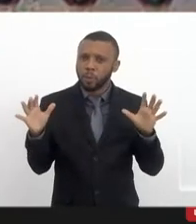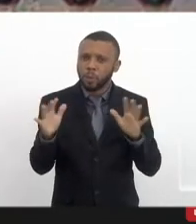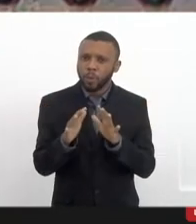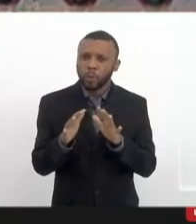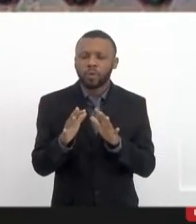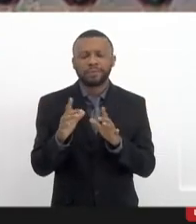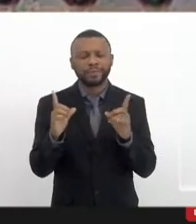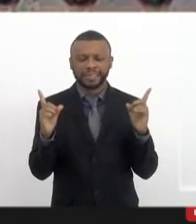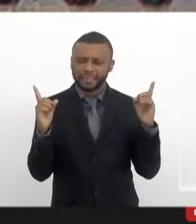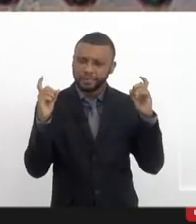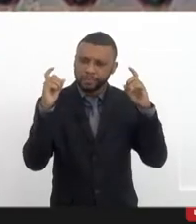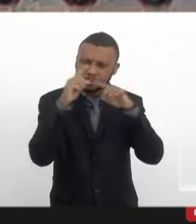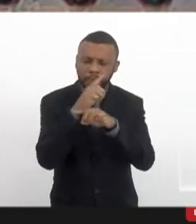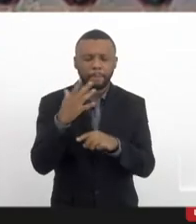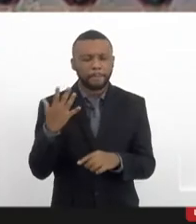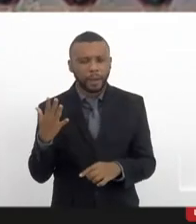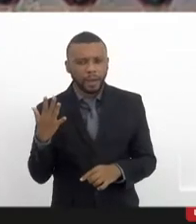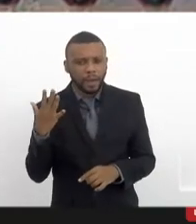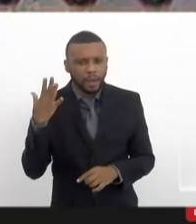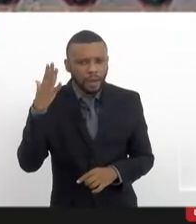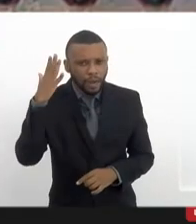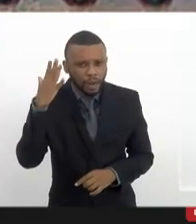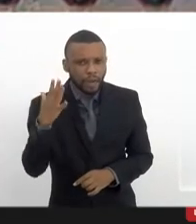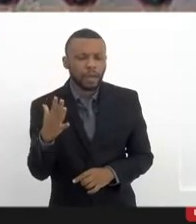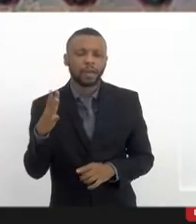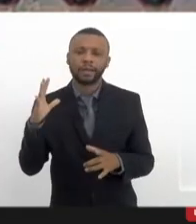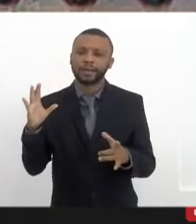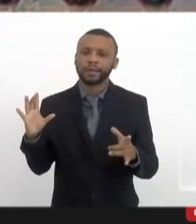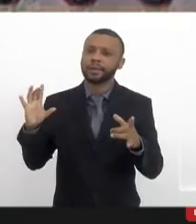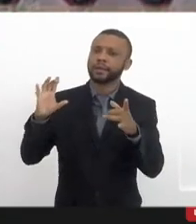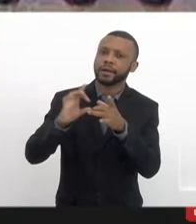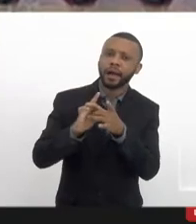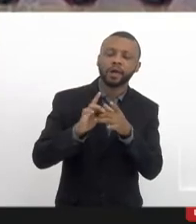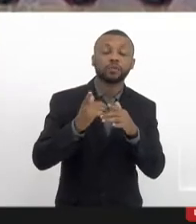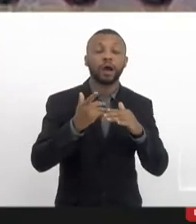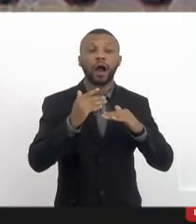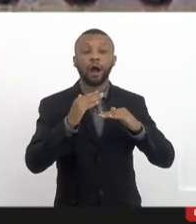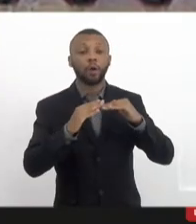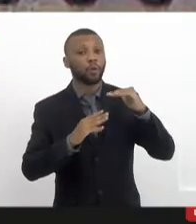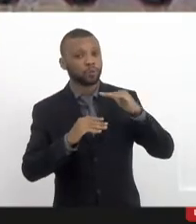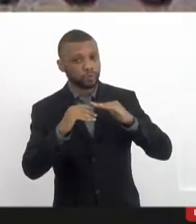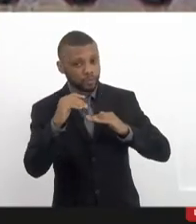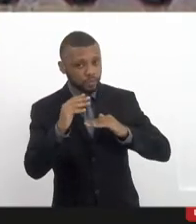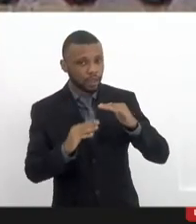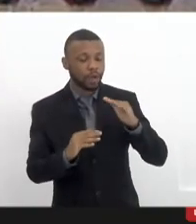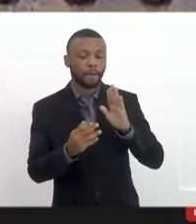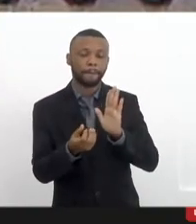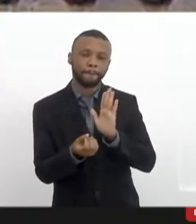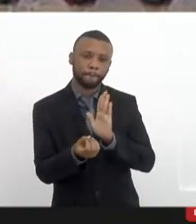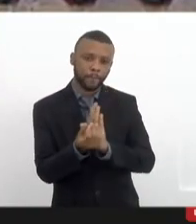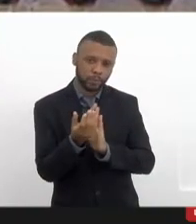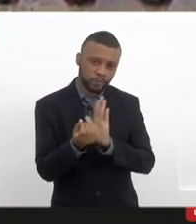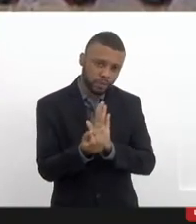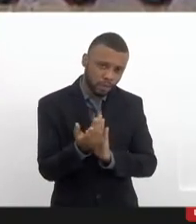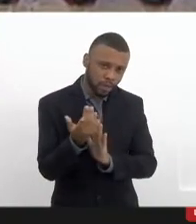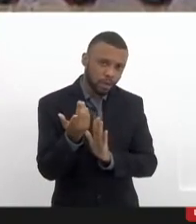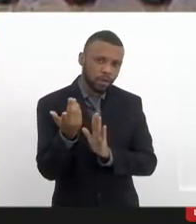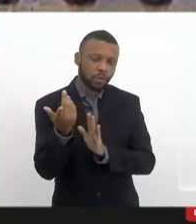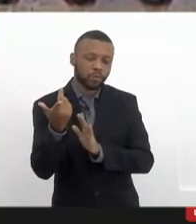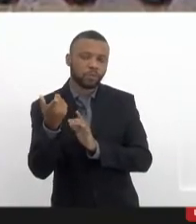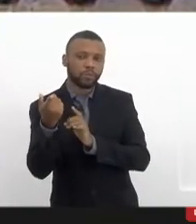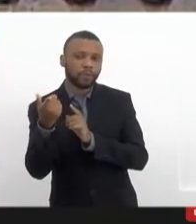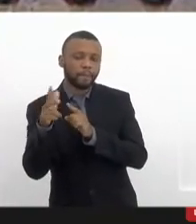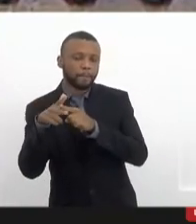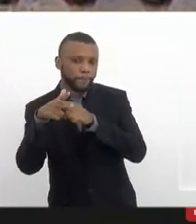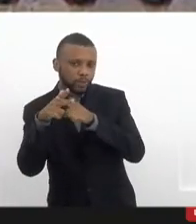as dificuldades, e o Valdek e Dani, inerentes à construção, produção, manutenção